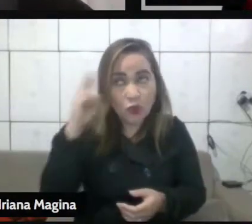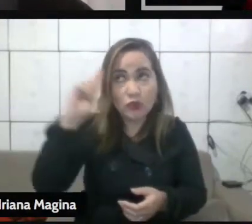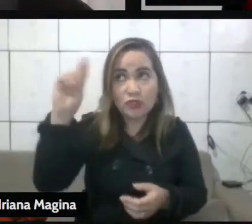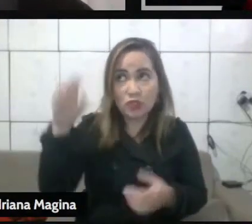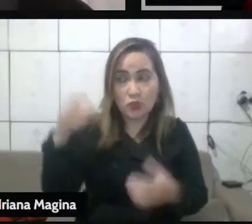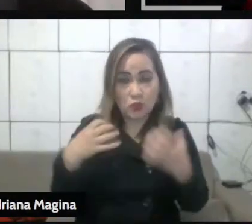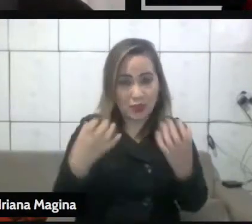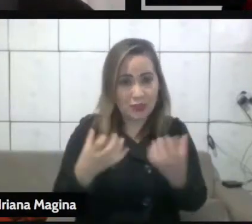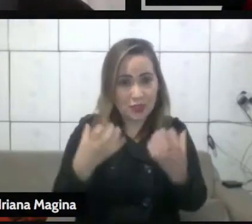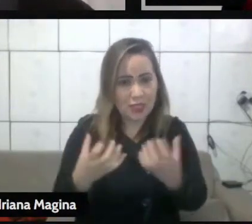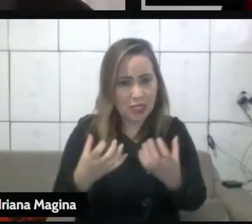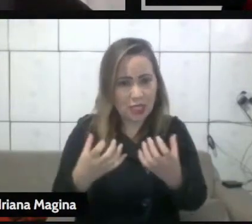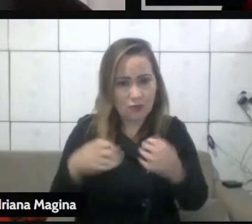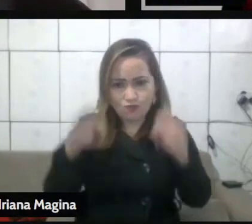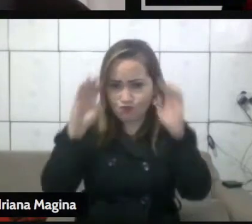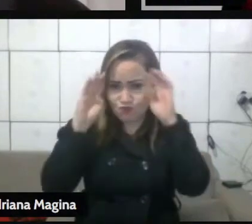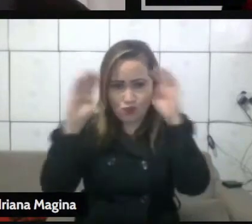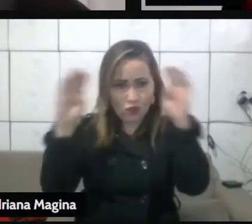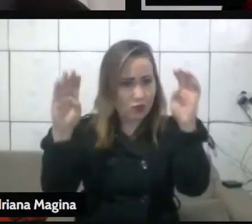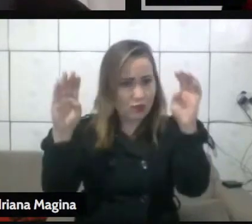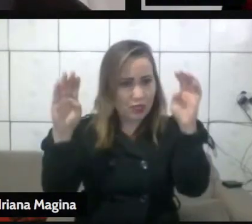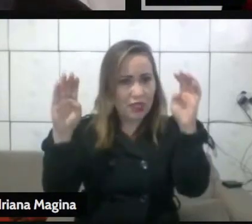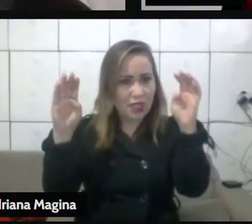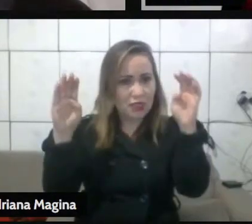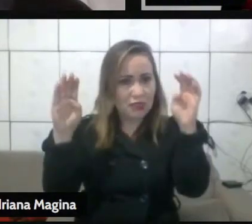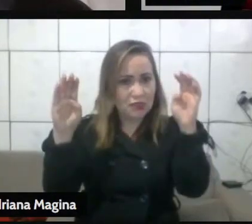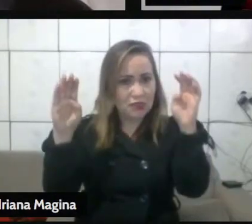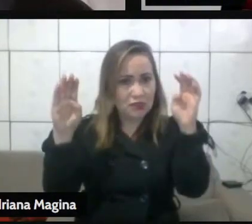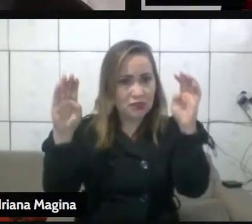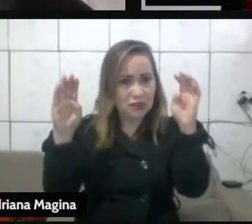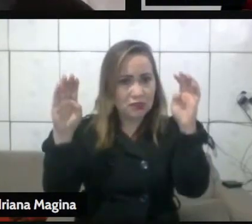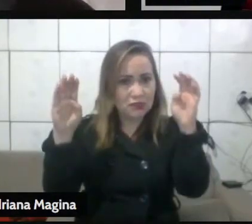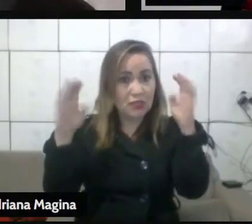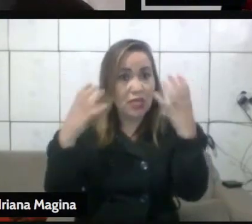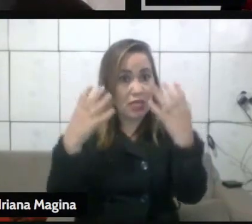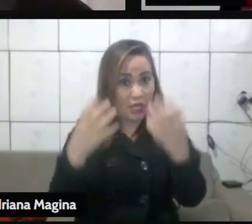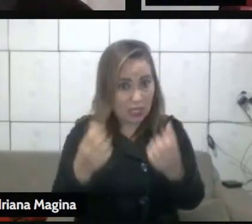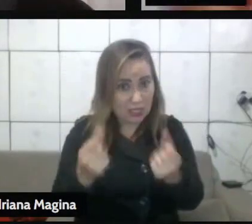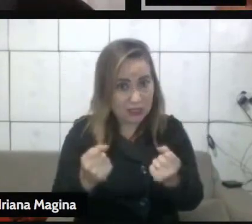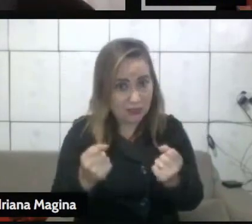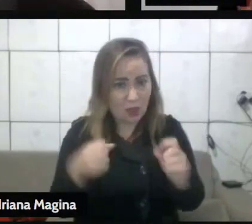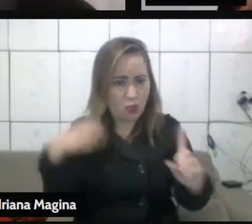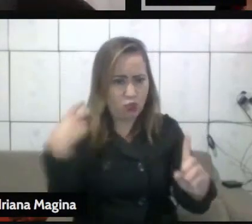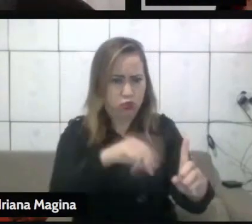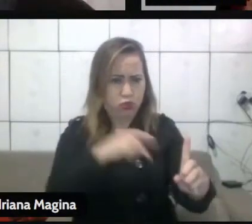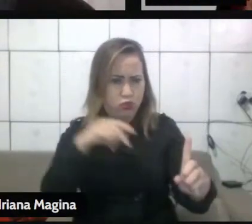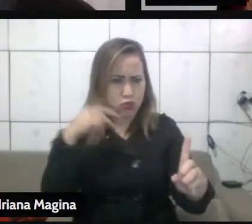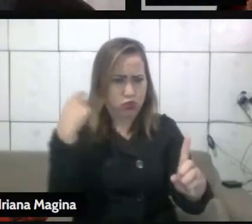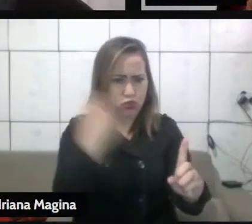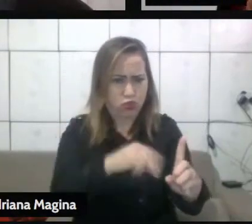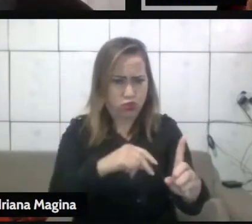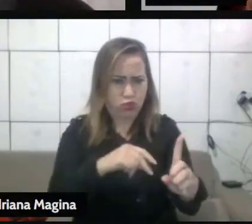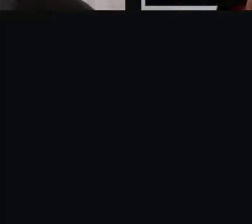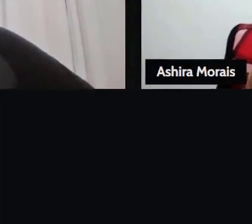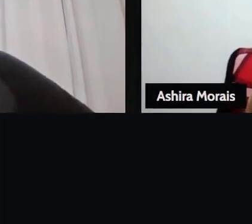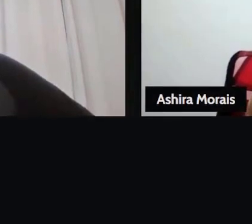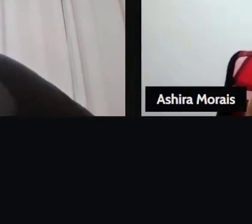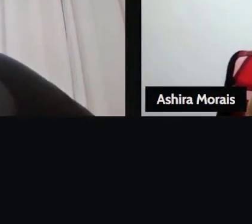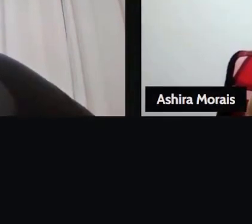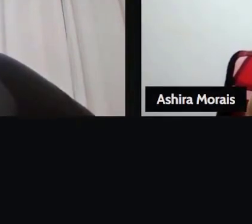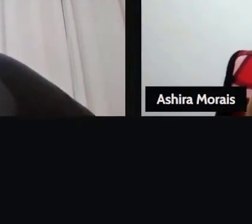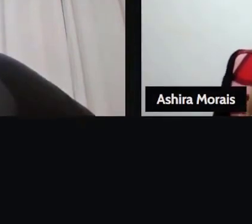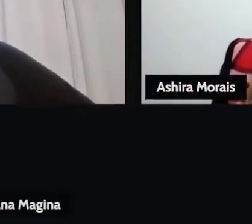e não cumpre o que o seu senhor quer dele vai receber mais chibatadas. Aquele que não sabe